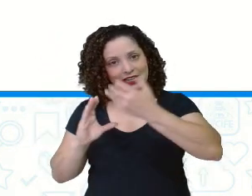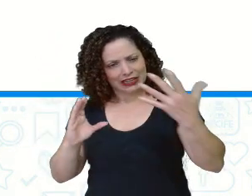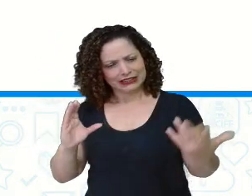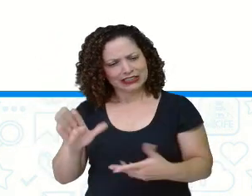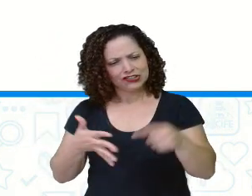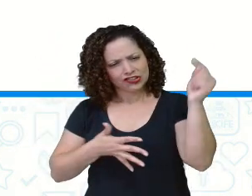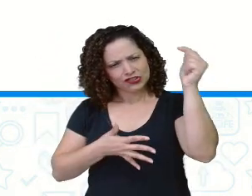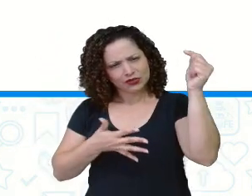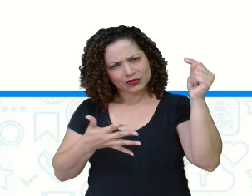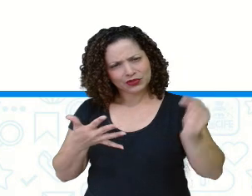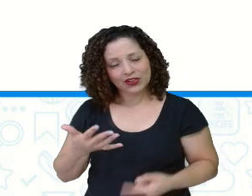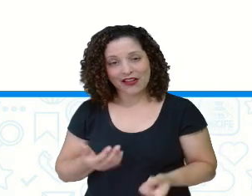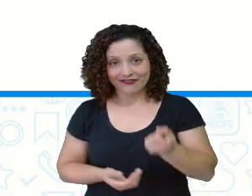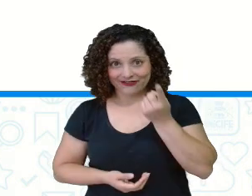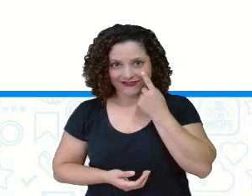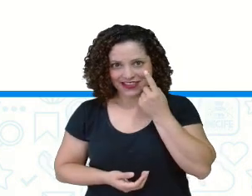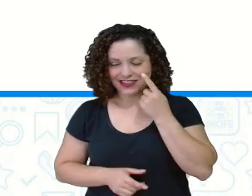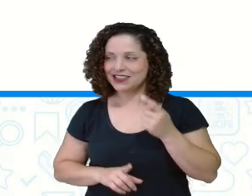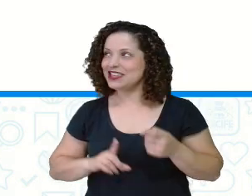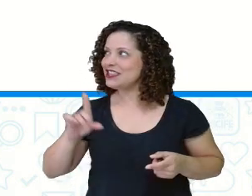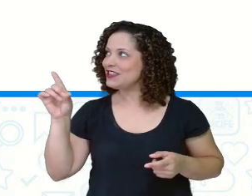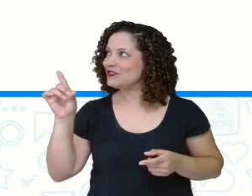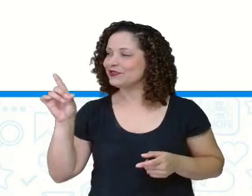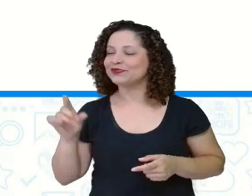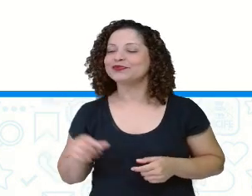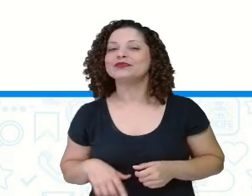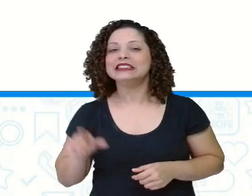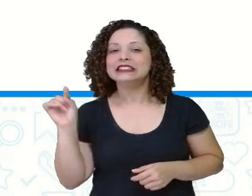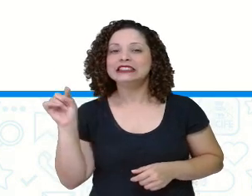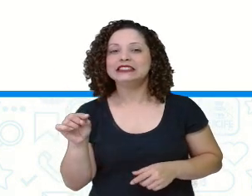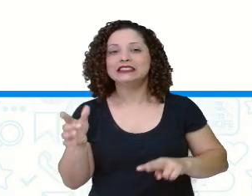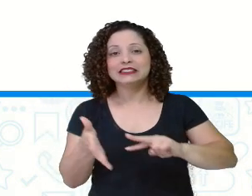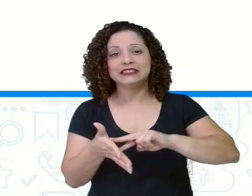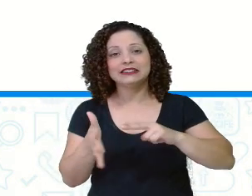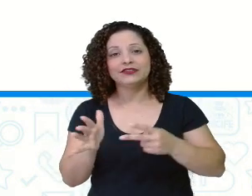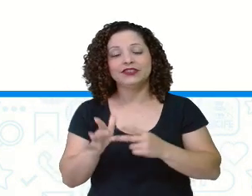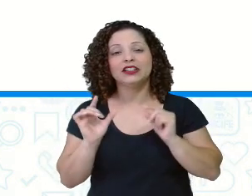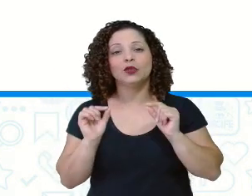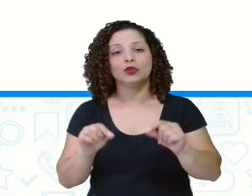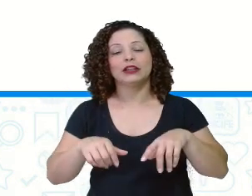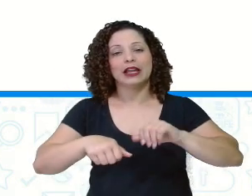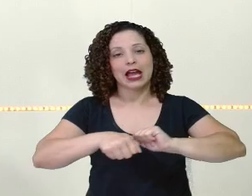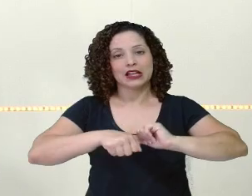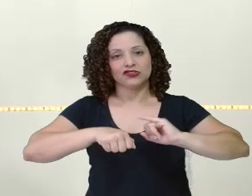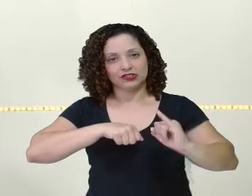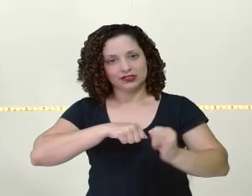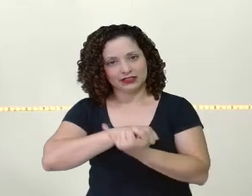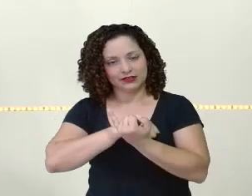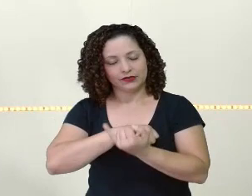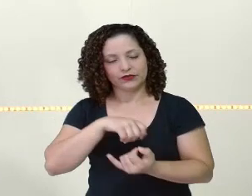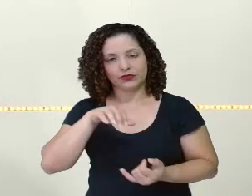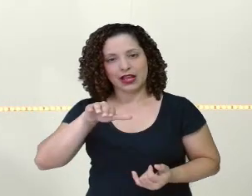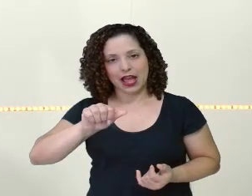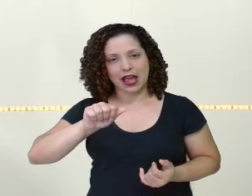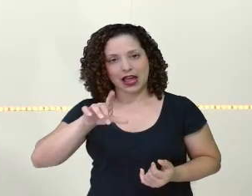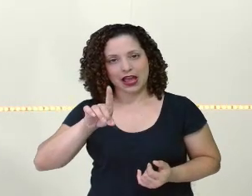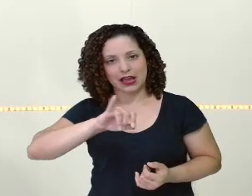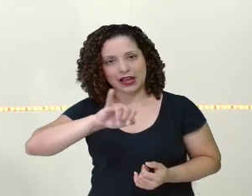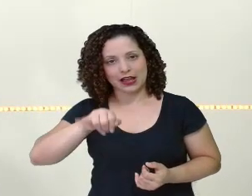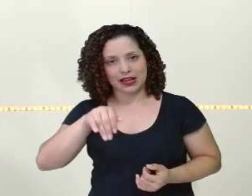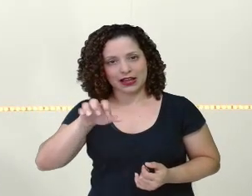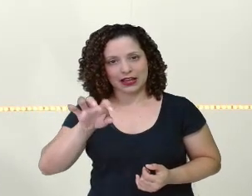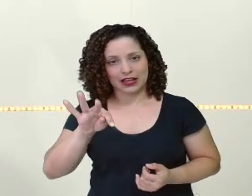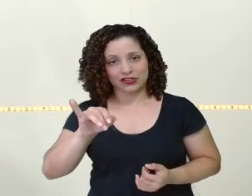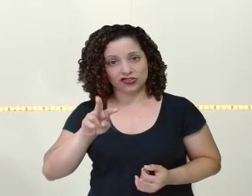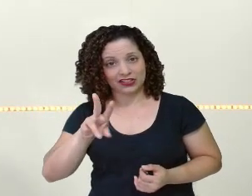que a gente acabou de visualizar, a gente chama de adjetivo, porque tá dando qualidade